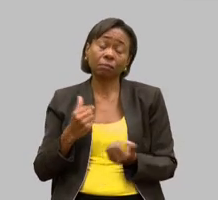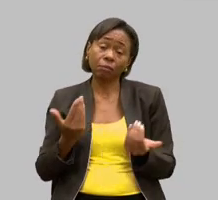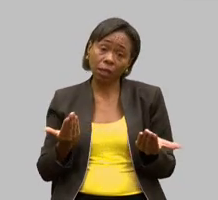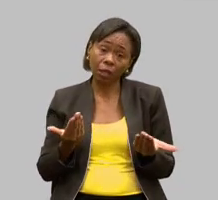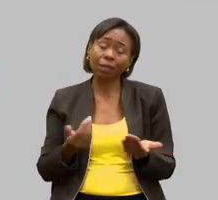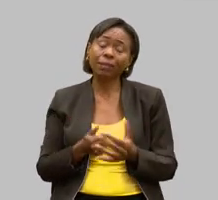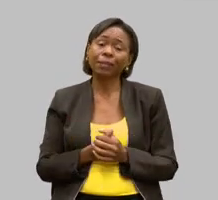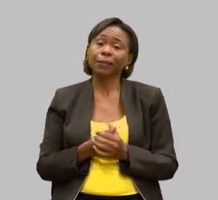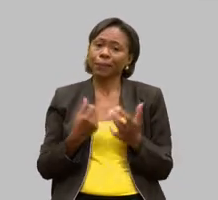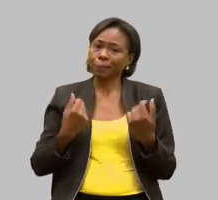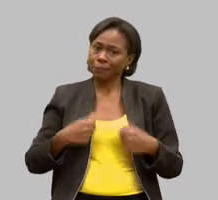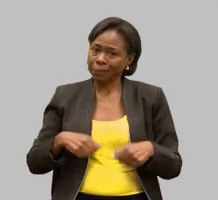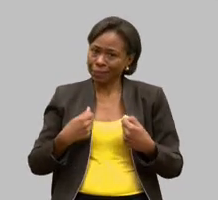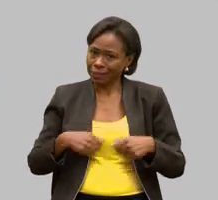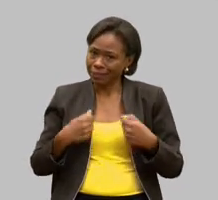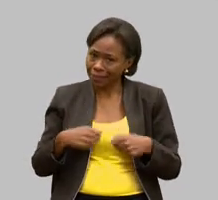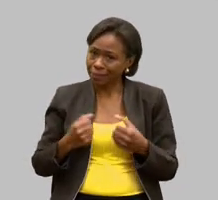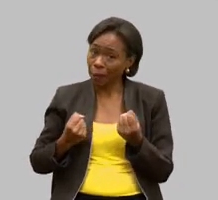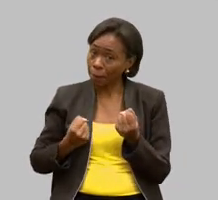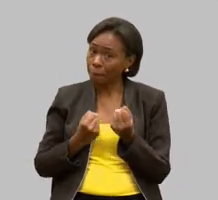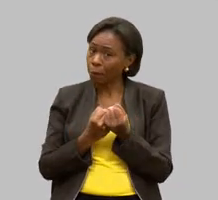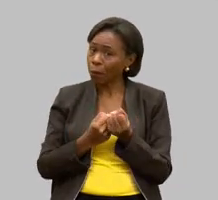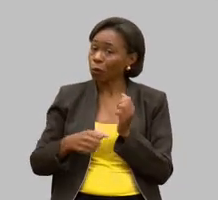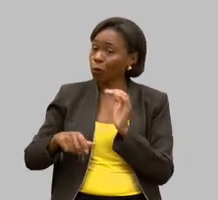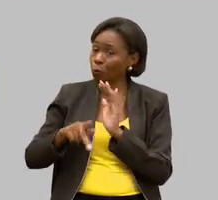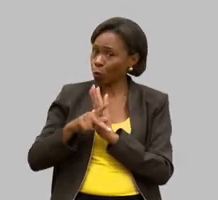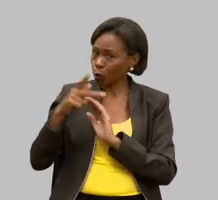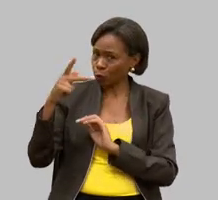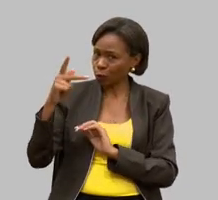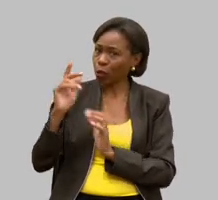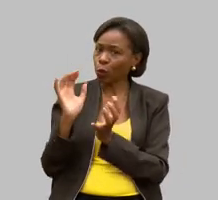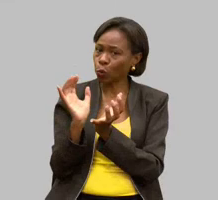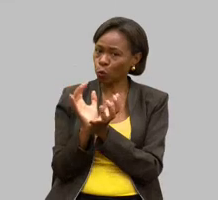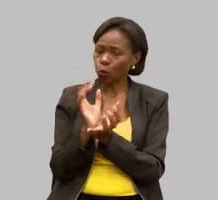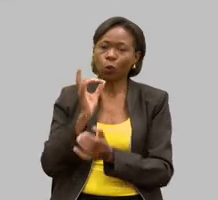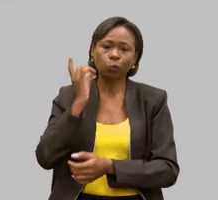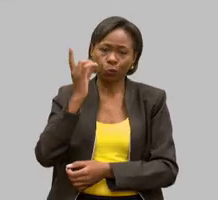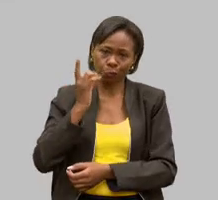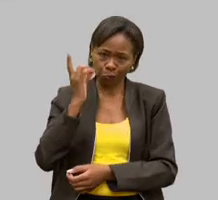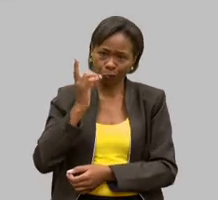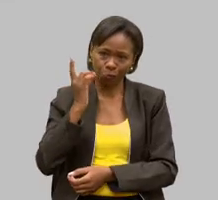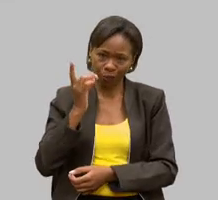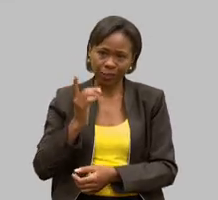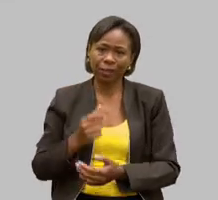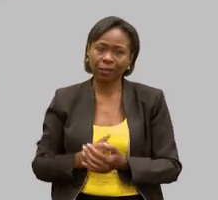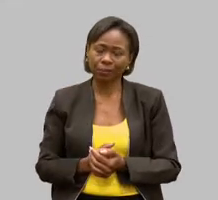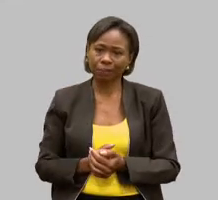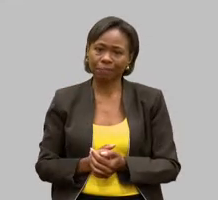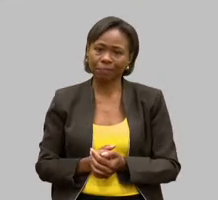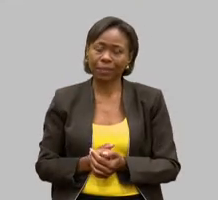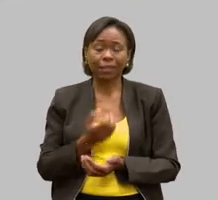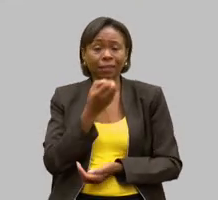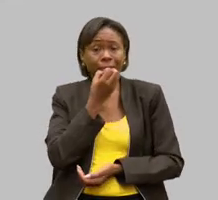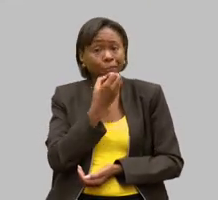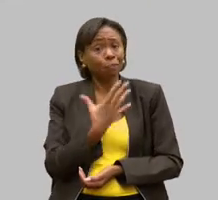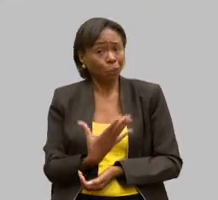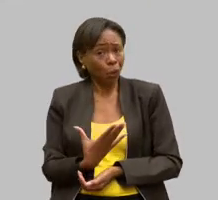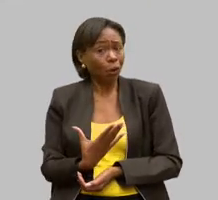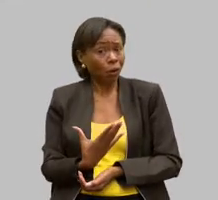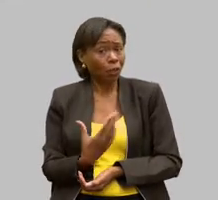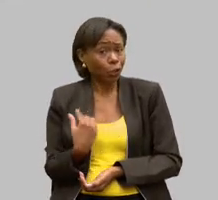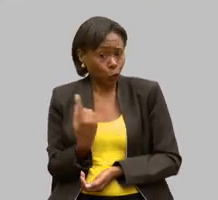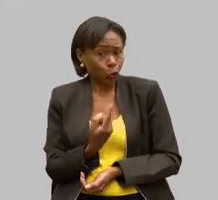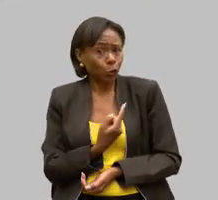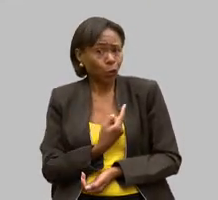precisamos do apoio dos deputados é por isso que nós estamos aqui e que bom que podemos estar várias